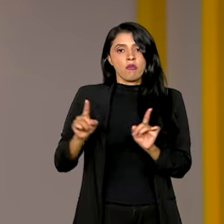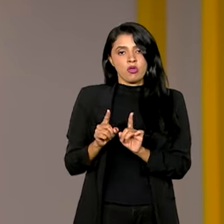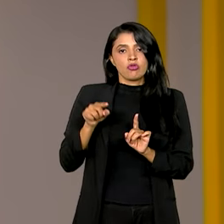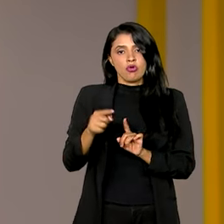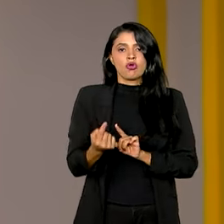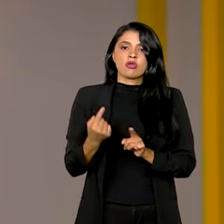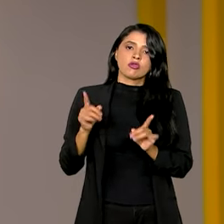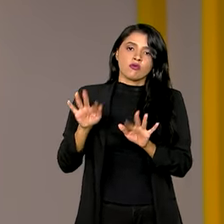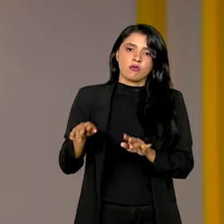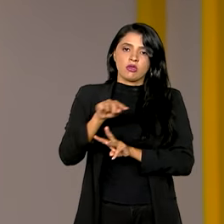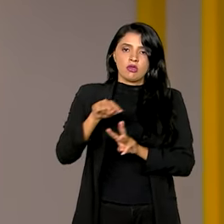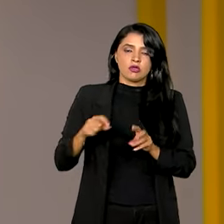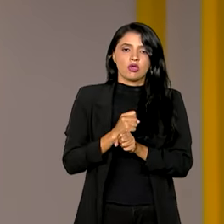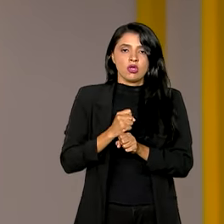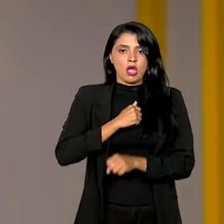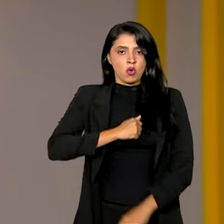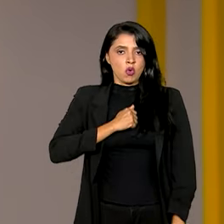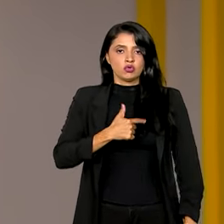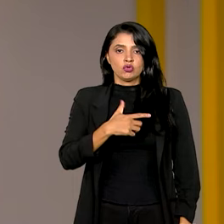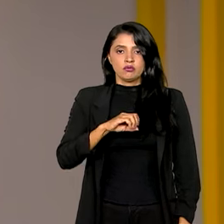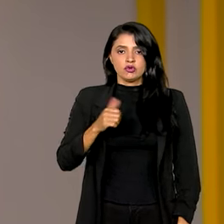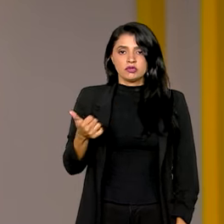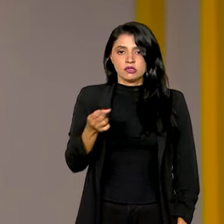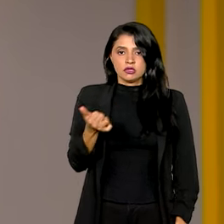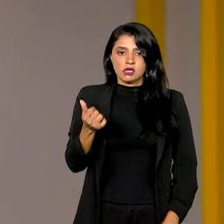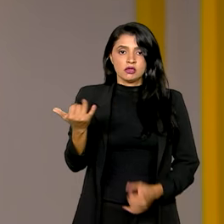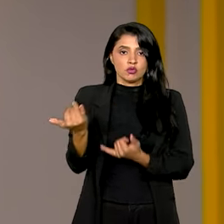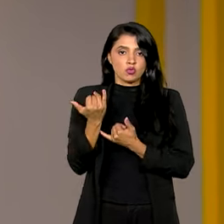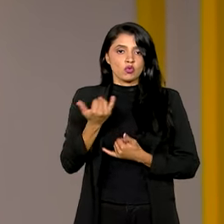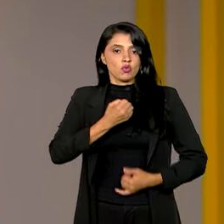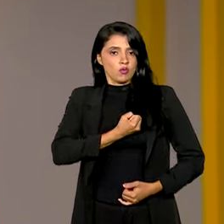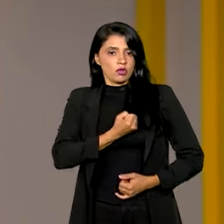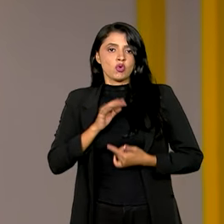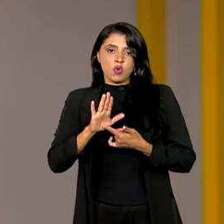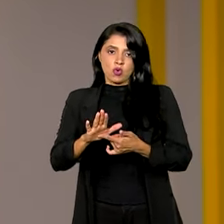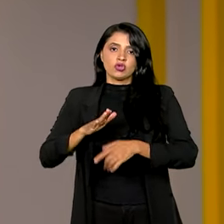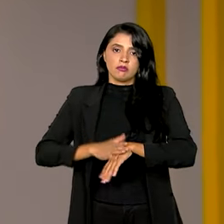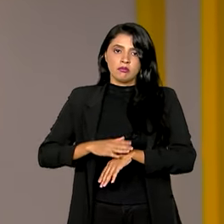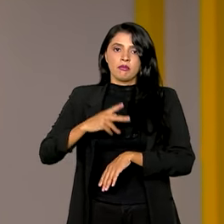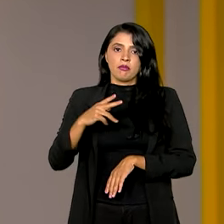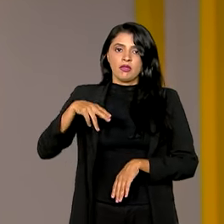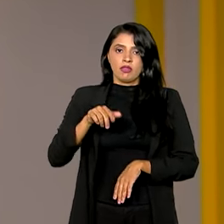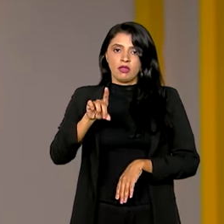o trimestre encerrado em agosto de 2016. Os dados foram divulgados hoje pela PNAD contínua do IBGE.